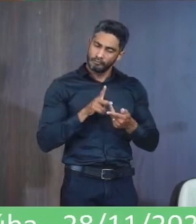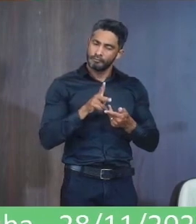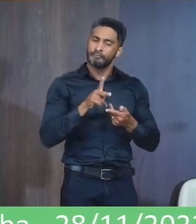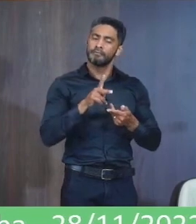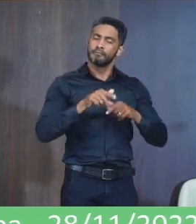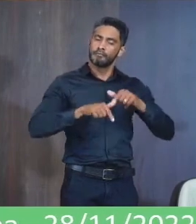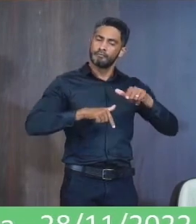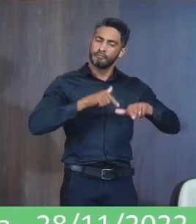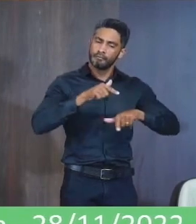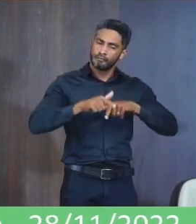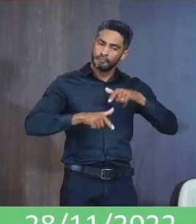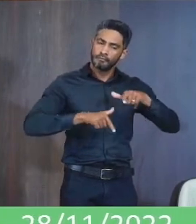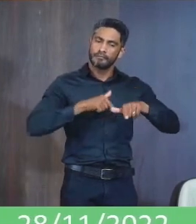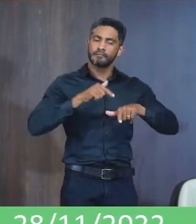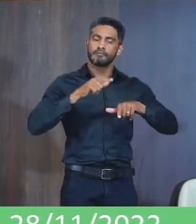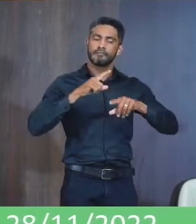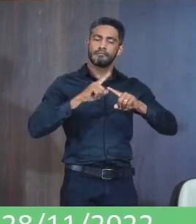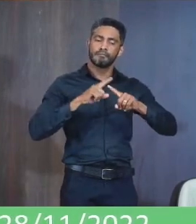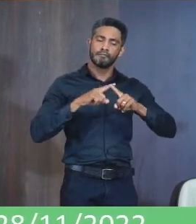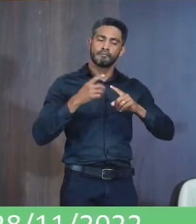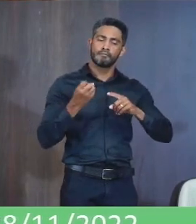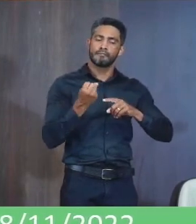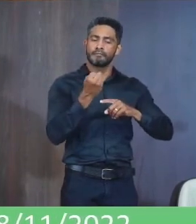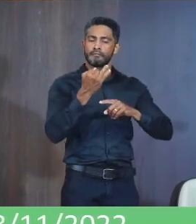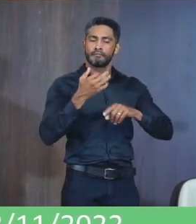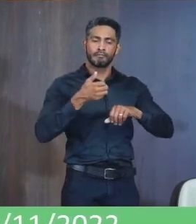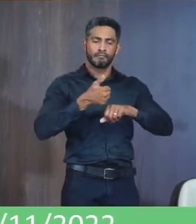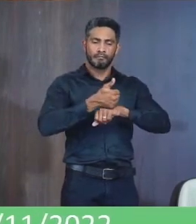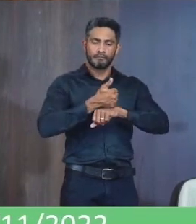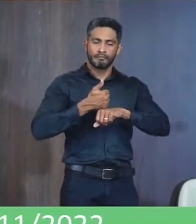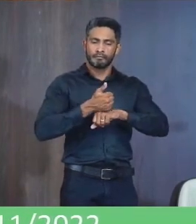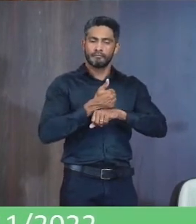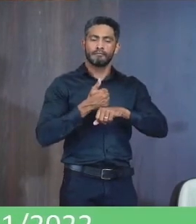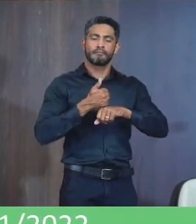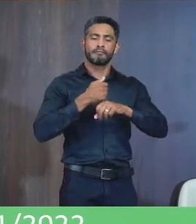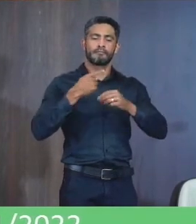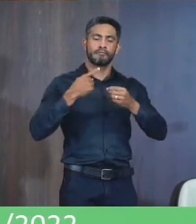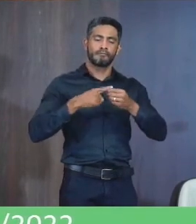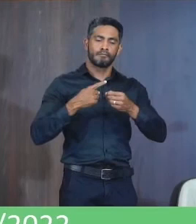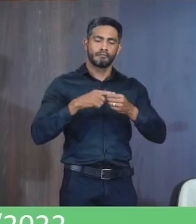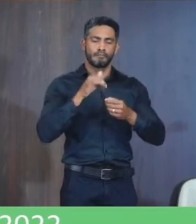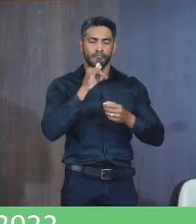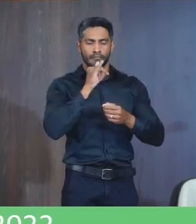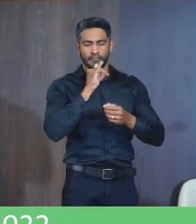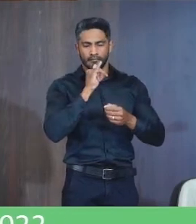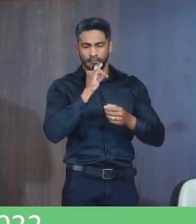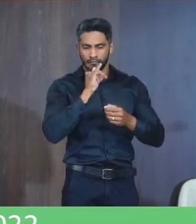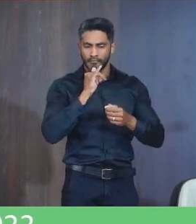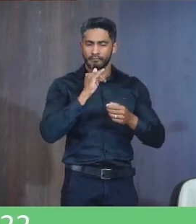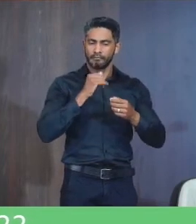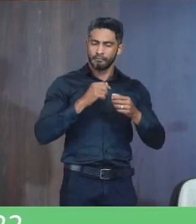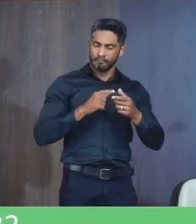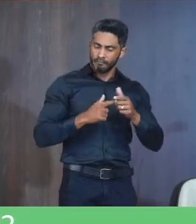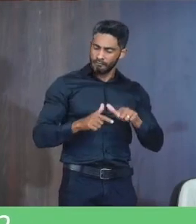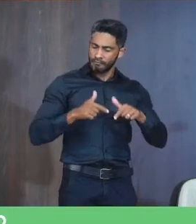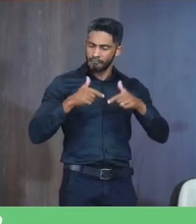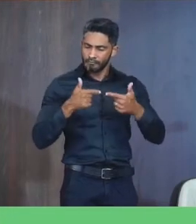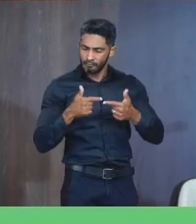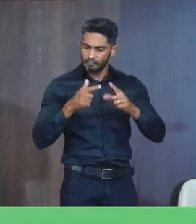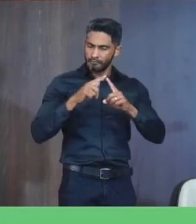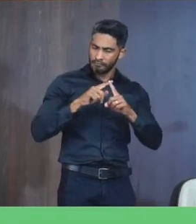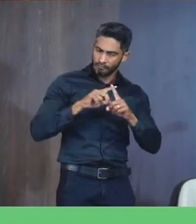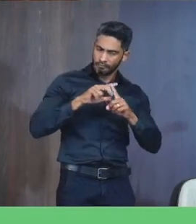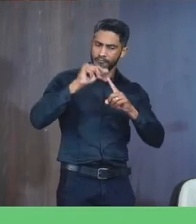É referência Para inúmeros profissionais Dentro e fora do município Por exemplo De garra Determinação Superação